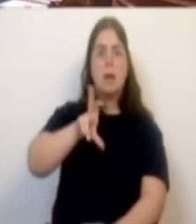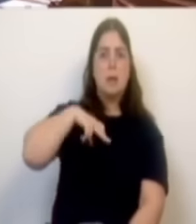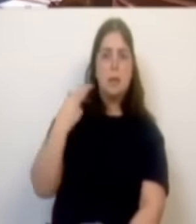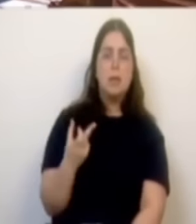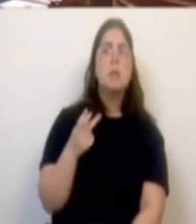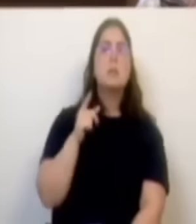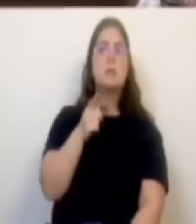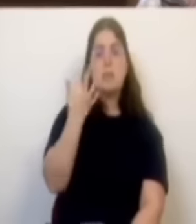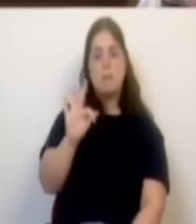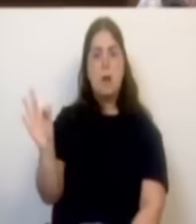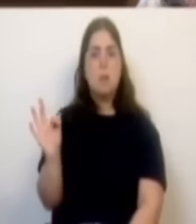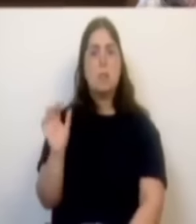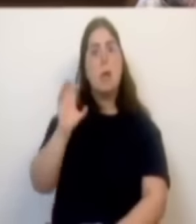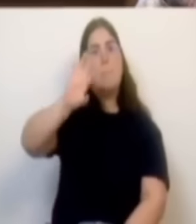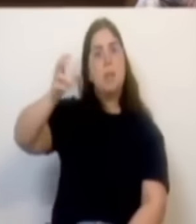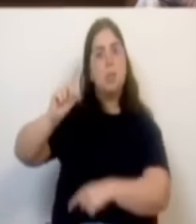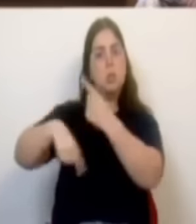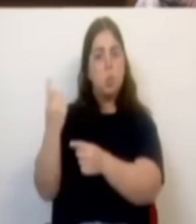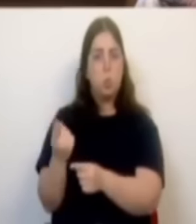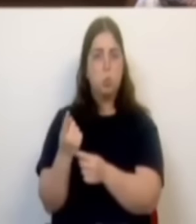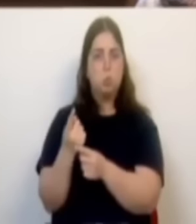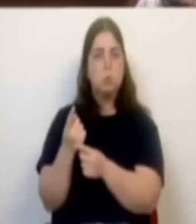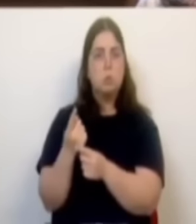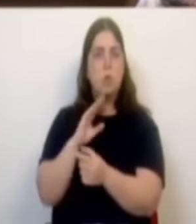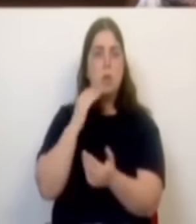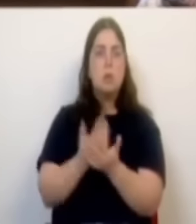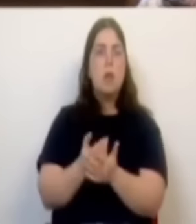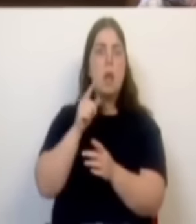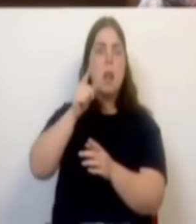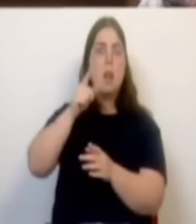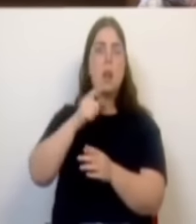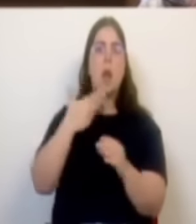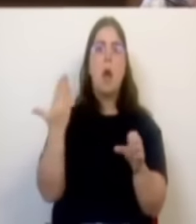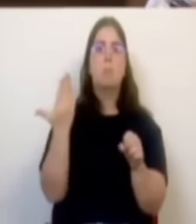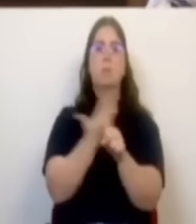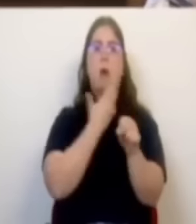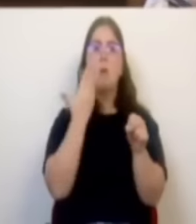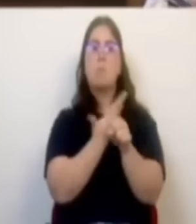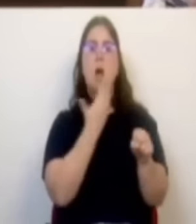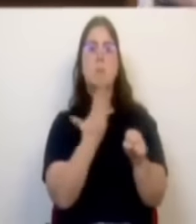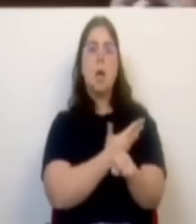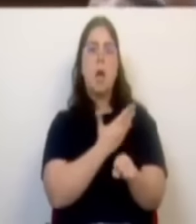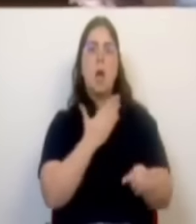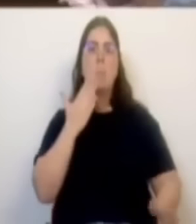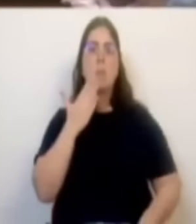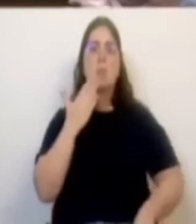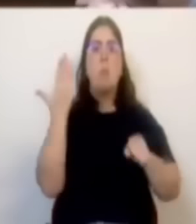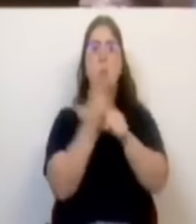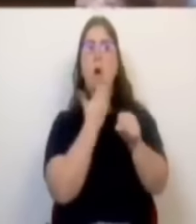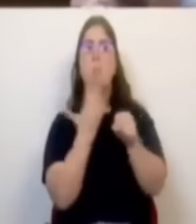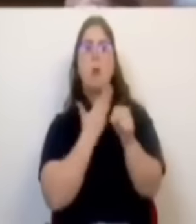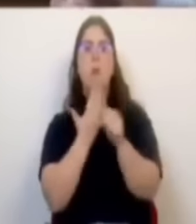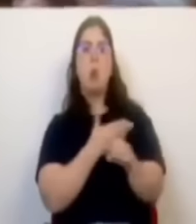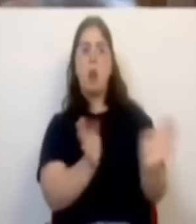França e de outros países. Sabe, Sr. Deputado? É que ele não anda lá a cortar presunto. Cortar presunto é o que Sr. tem feito. É a sua